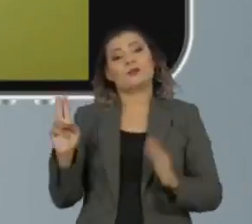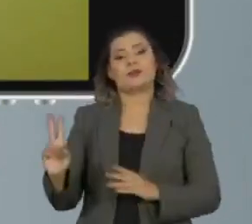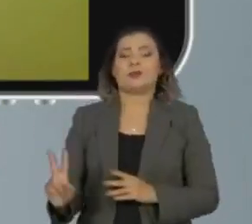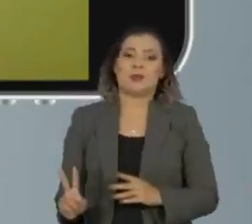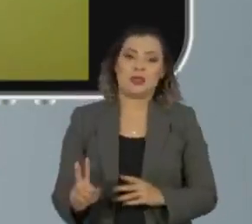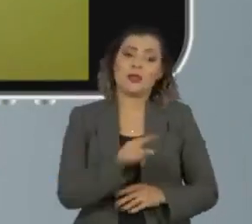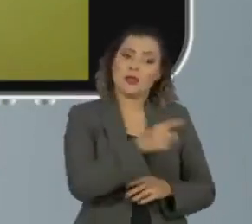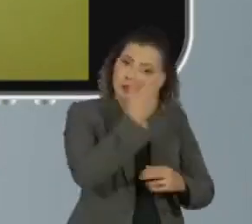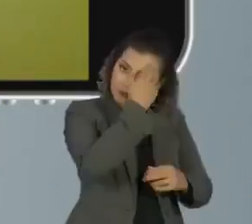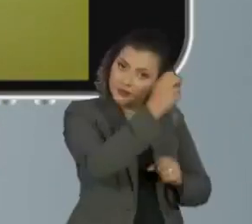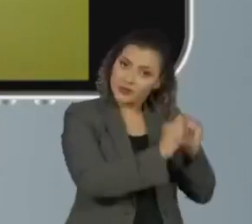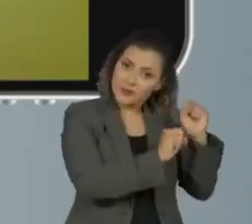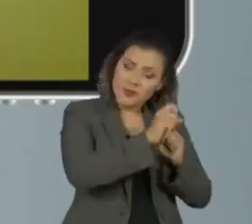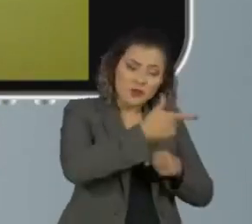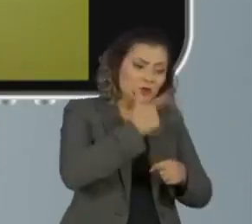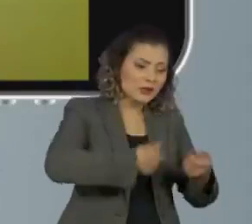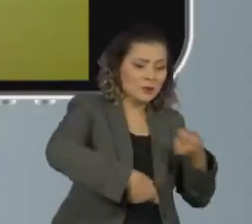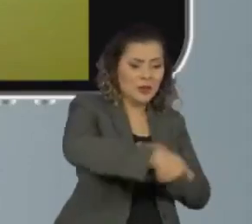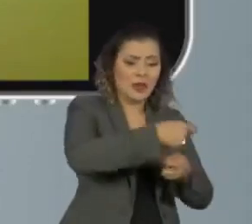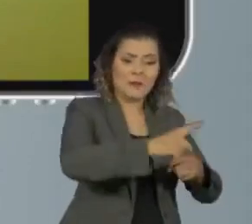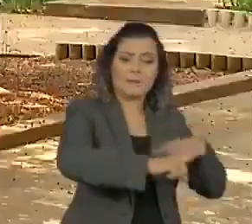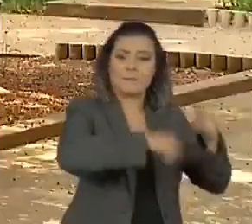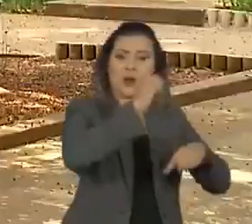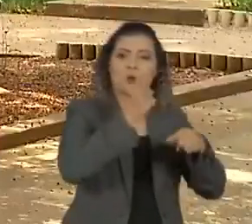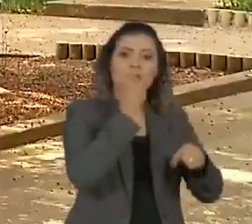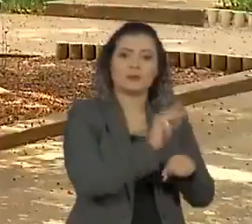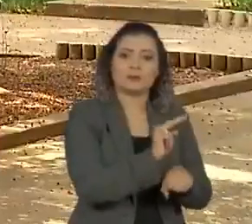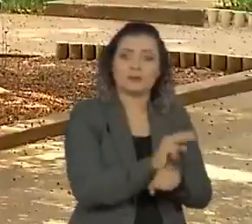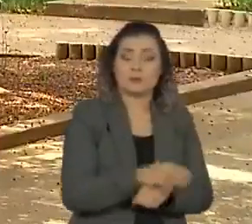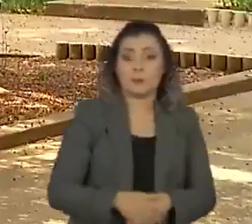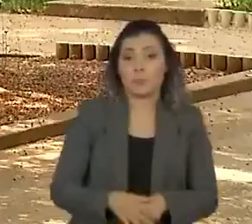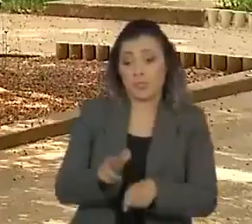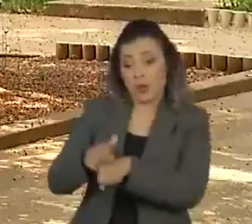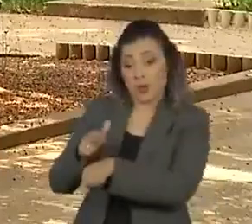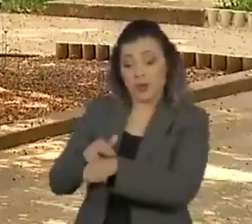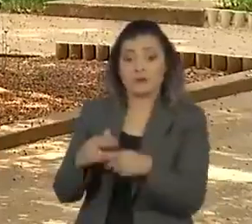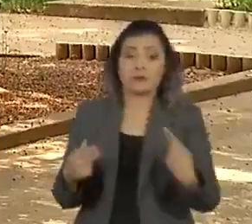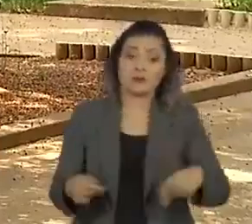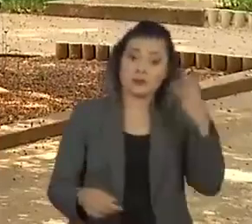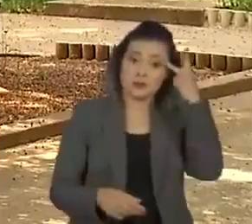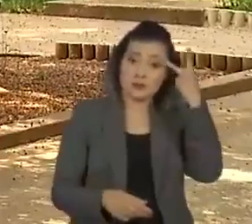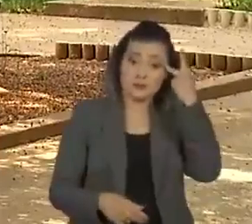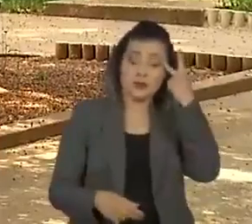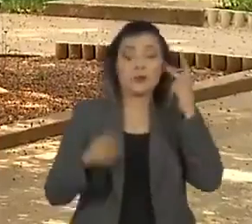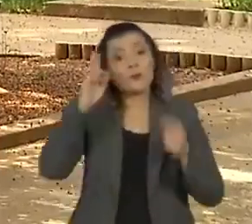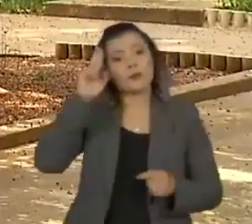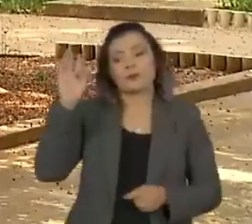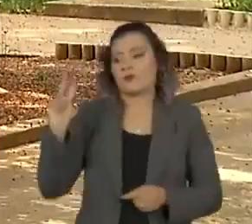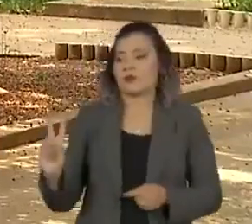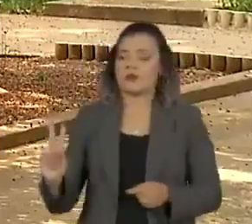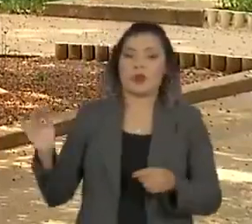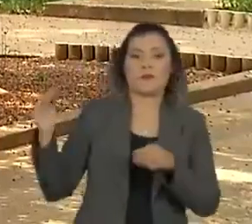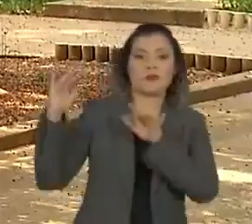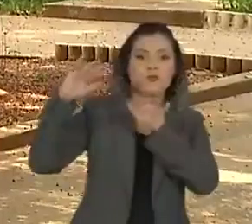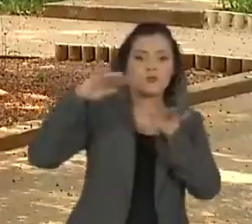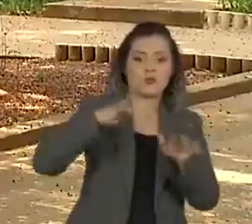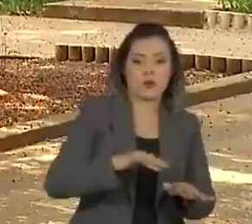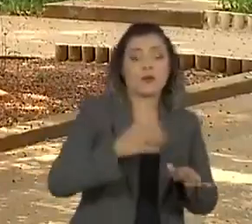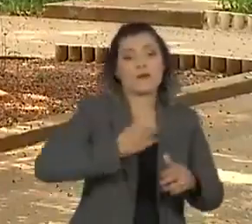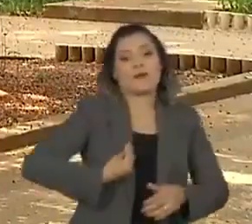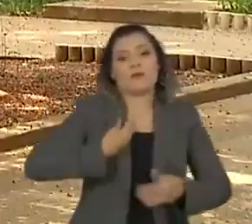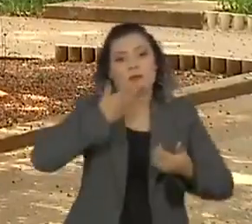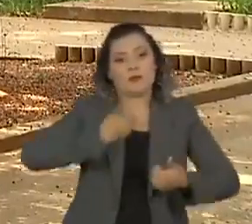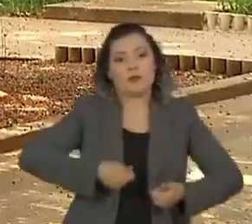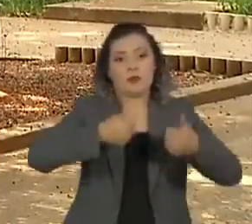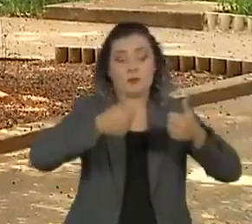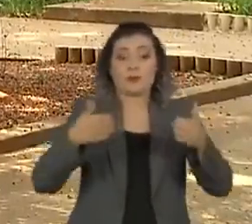empreendedores e com isso se alvo sustentar. Além de Roraima, São Paulo é o destino mais acessado pelos venezuelanos em busca de uma vida melhor.